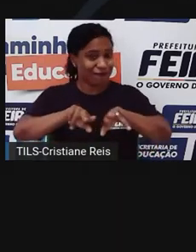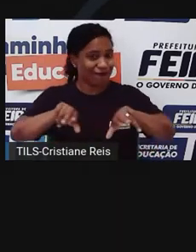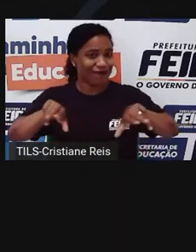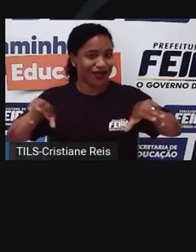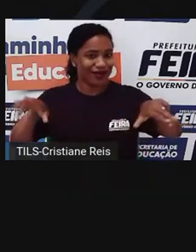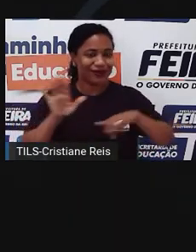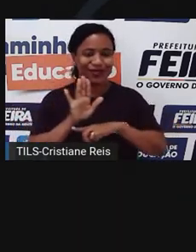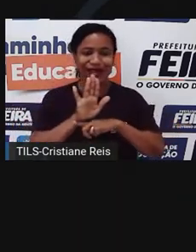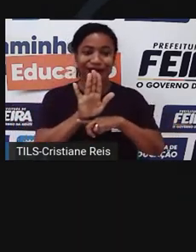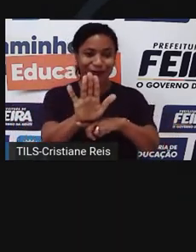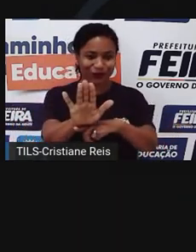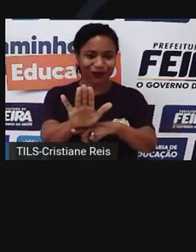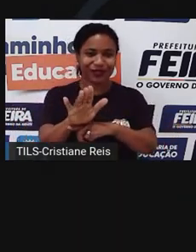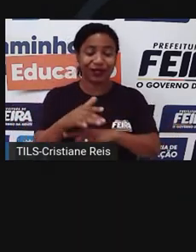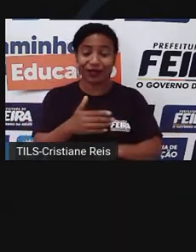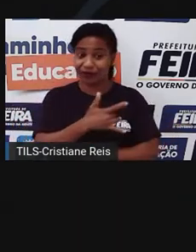vida.